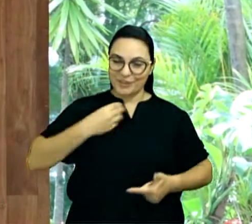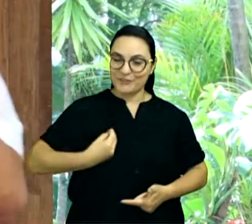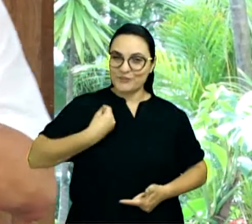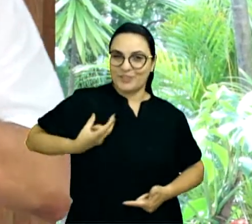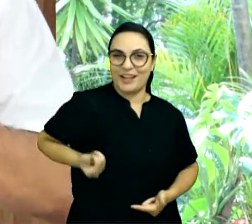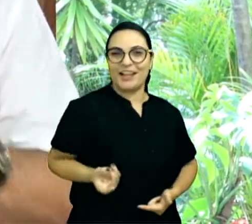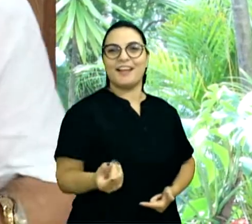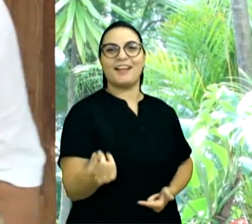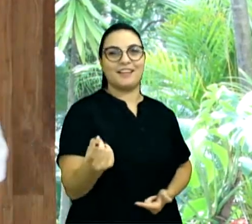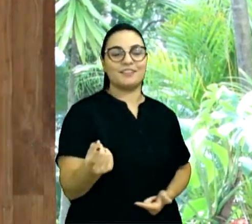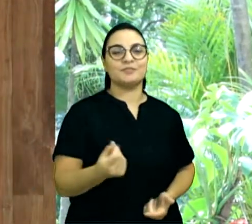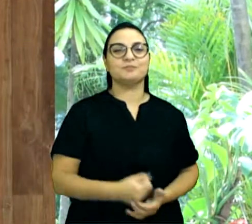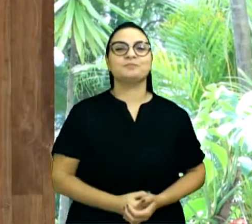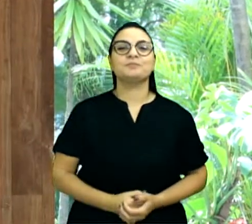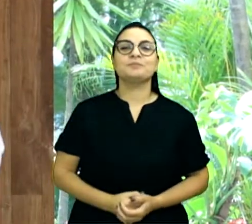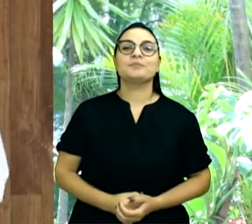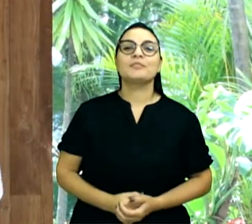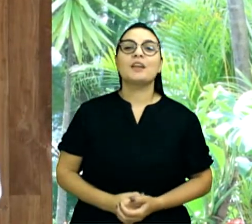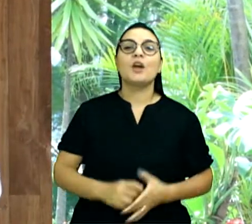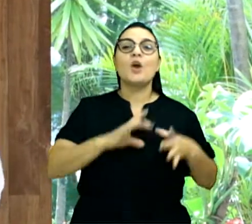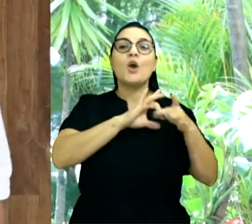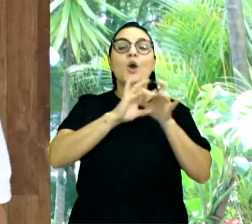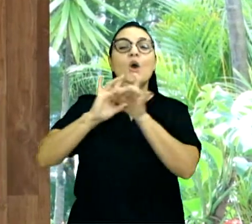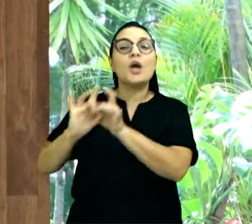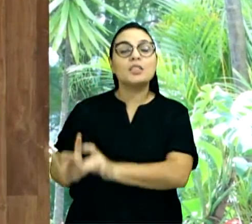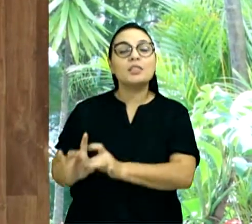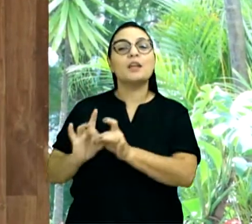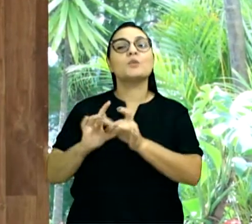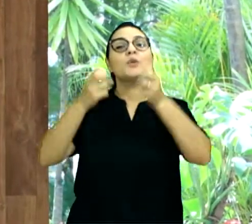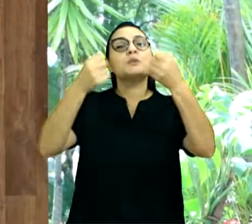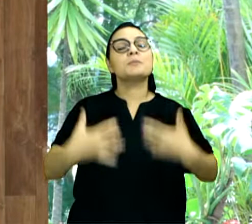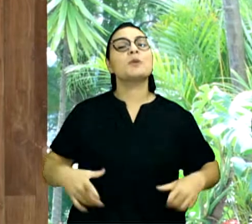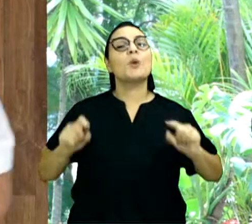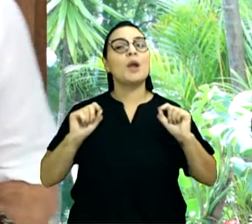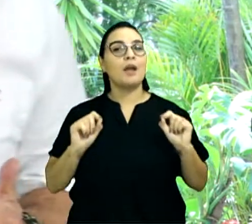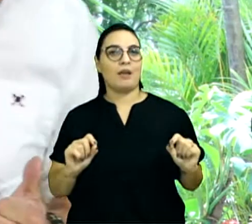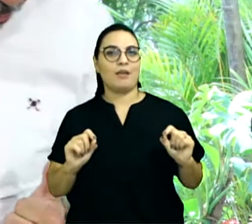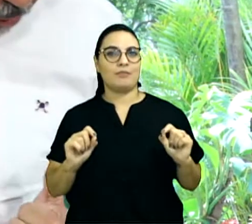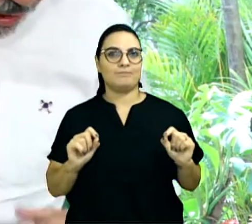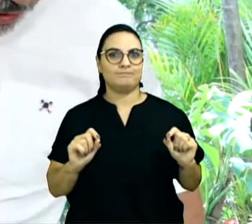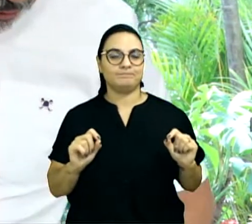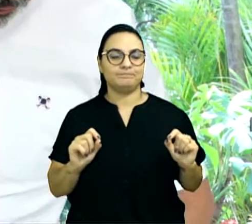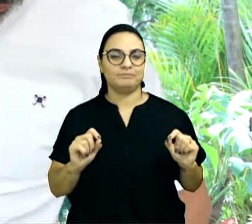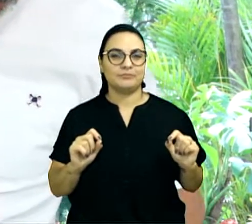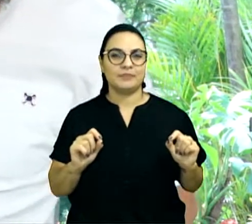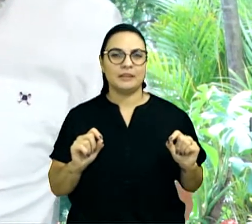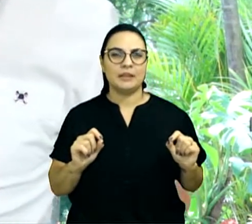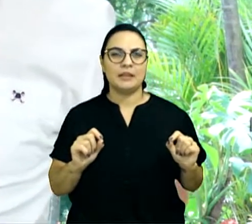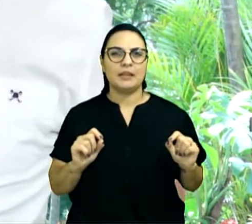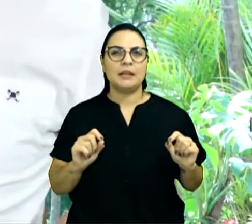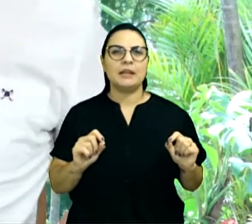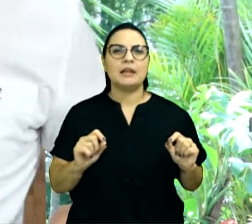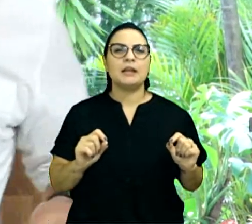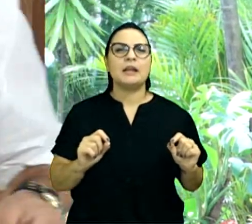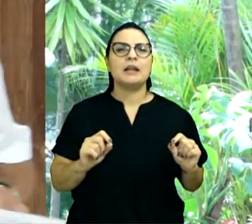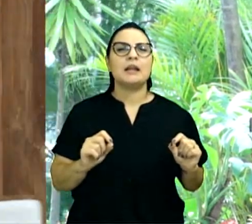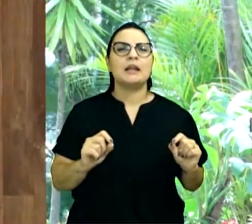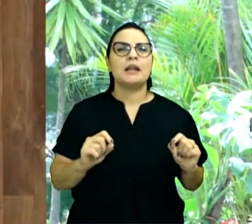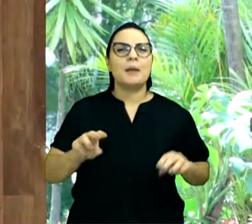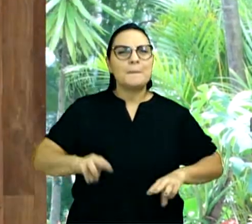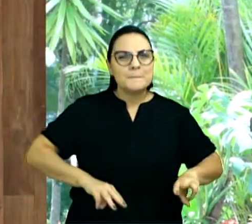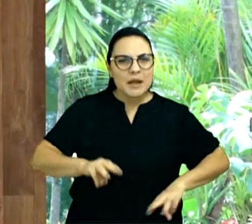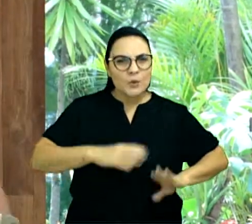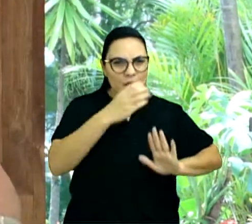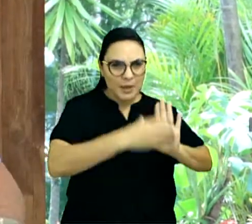Aleluia. E o contexto desse texto é muito interessante. Se você voltar um pouquinho no capítulo 10